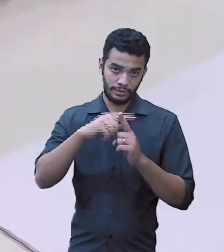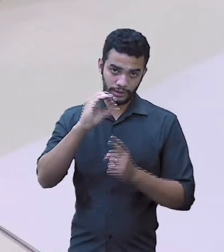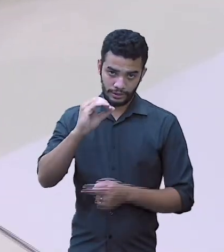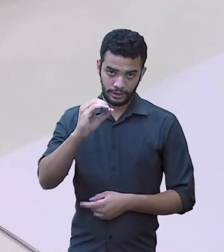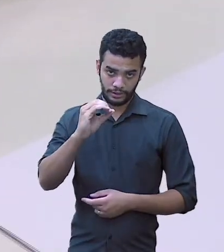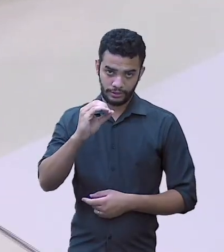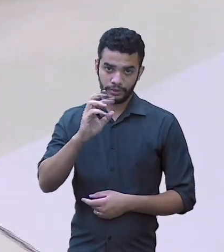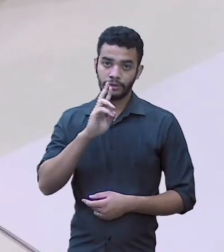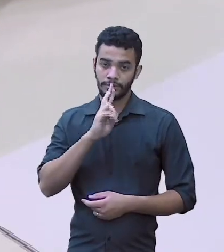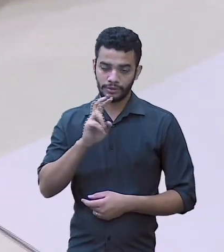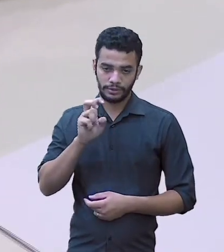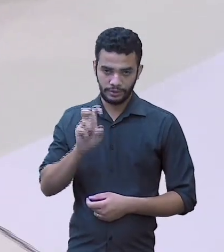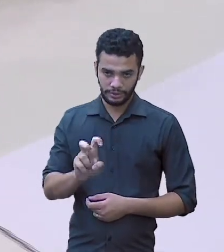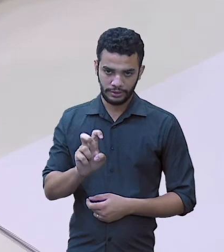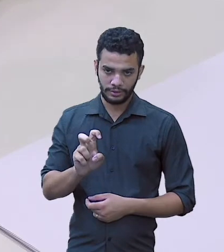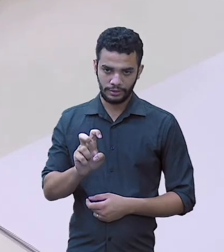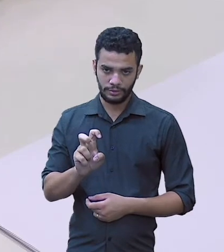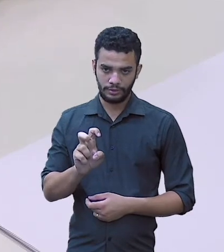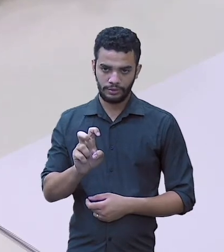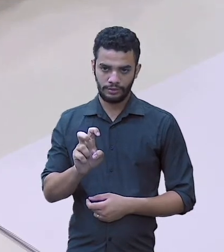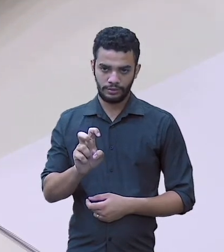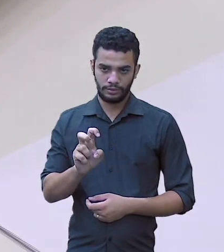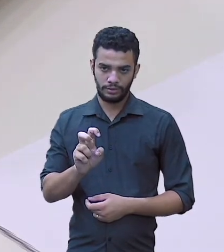0, 5.